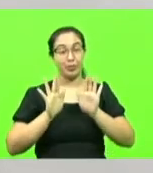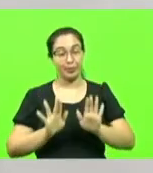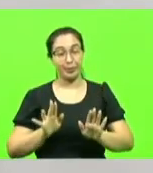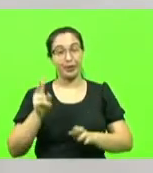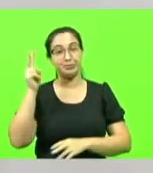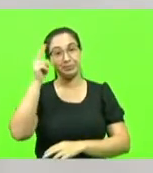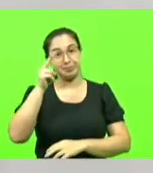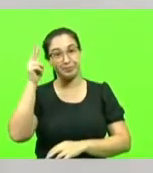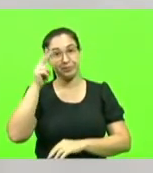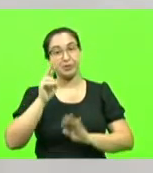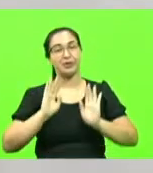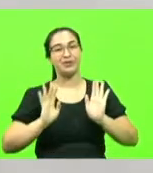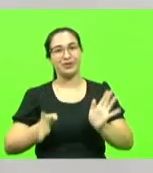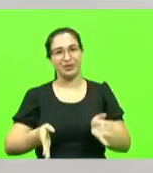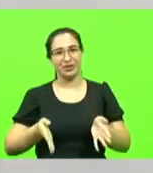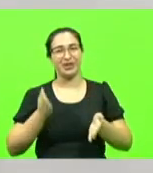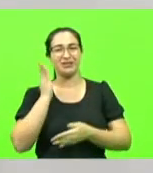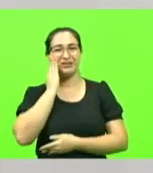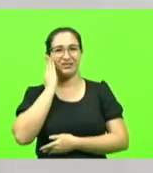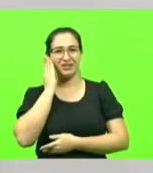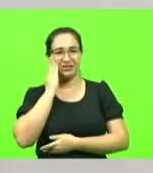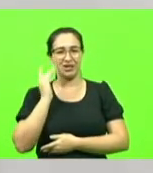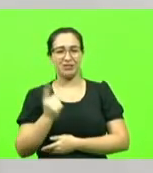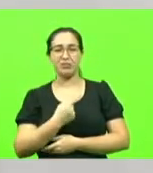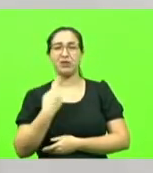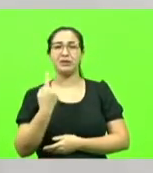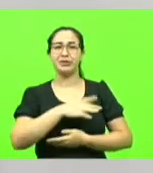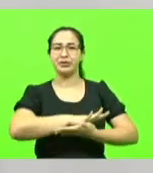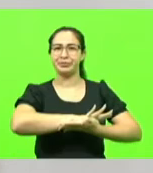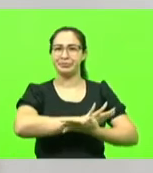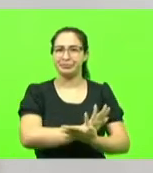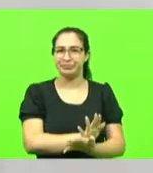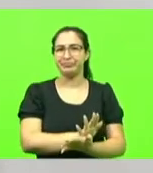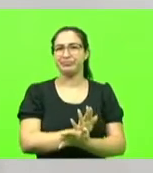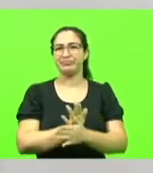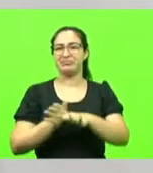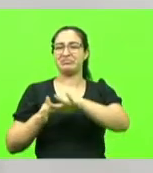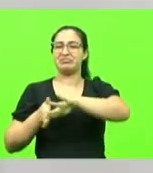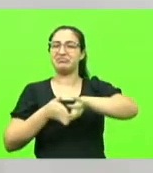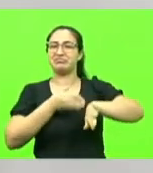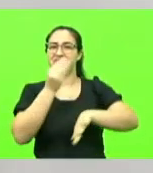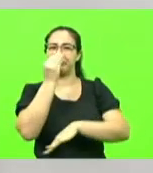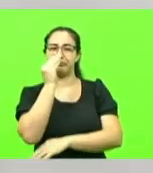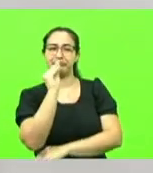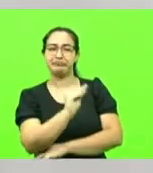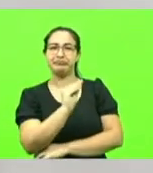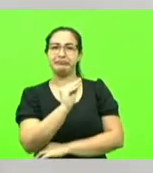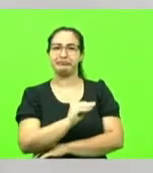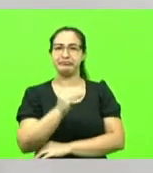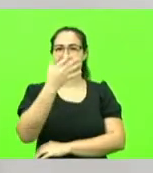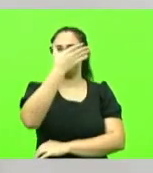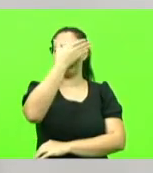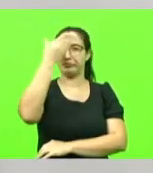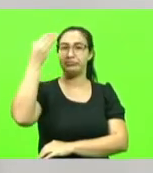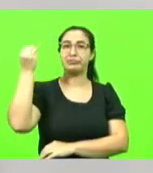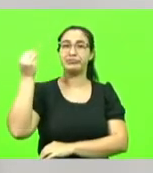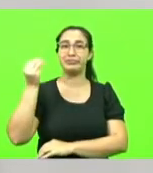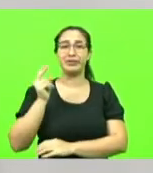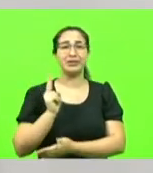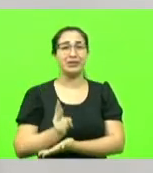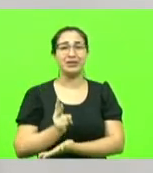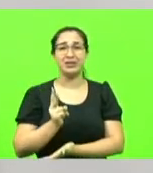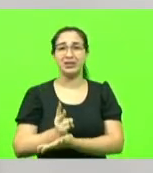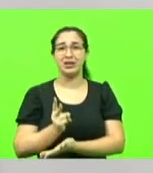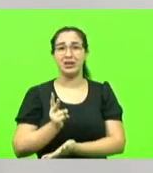maltratados, somos deixados de lados. Santa Catarina é esquecida do total. Atenção,